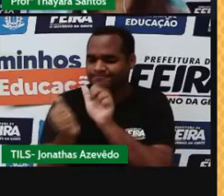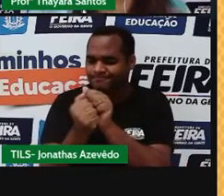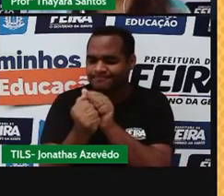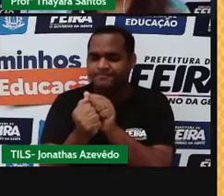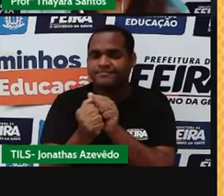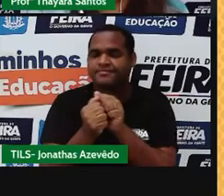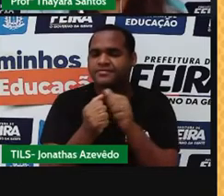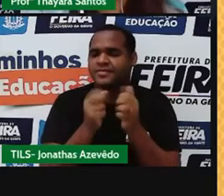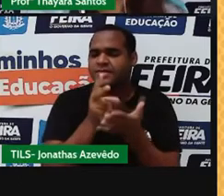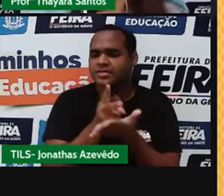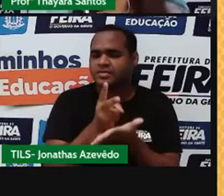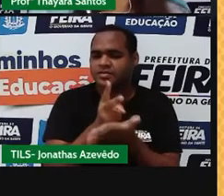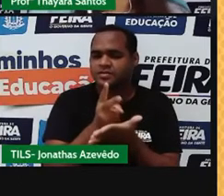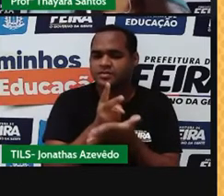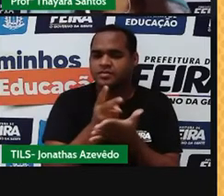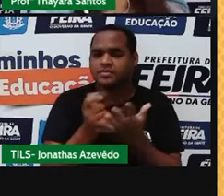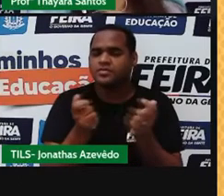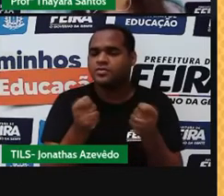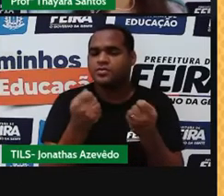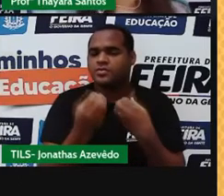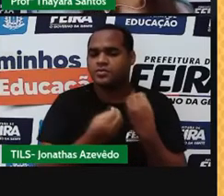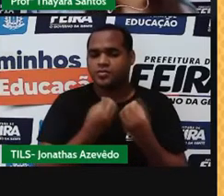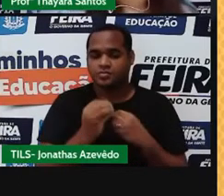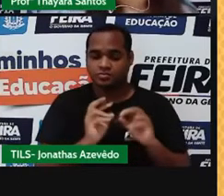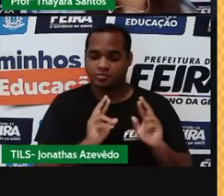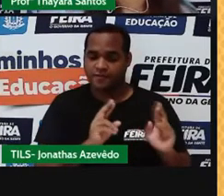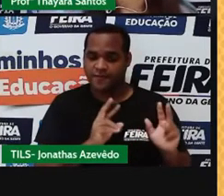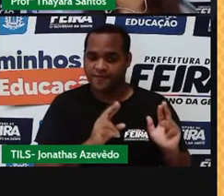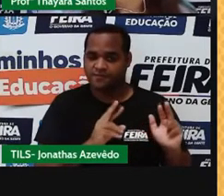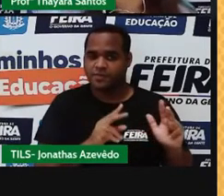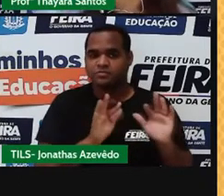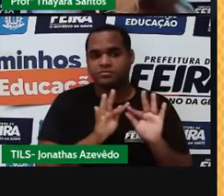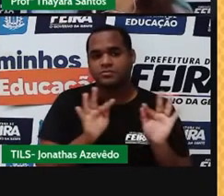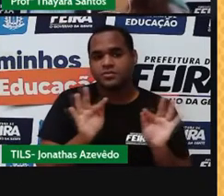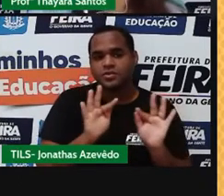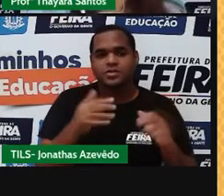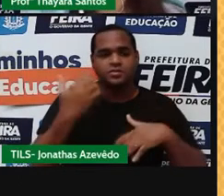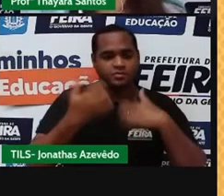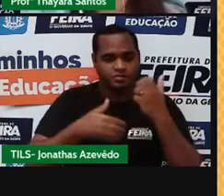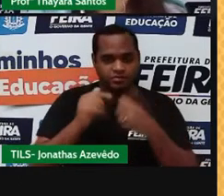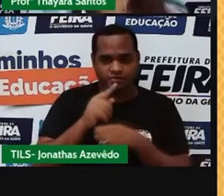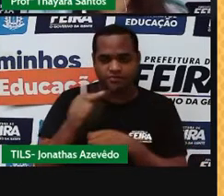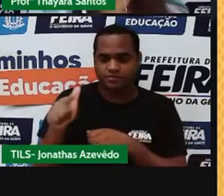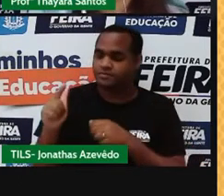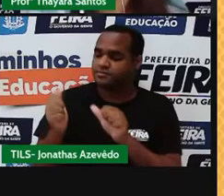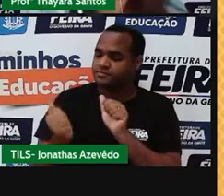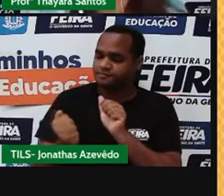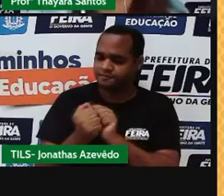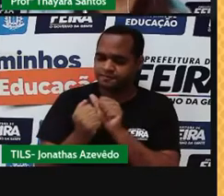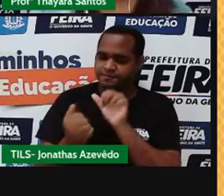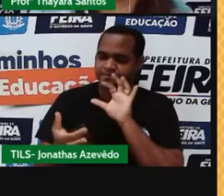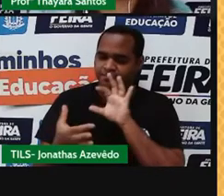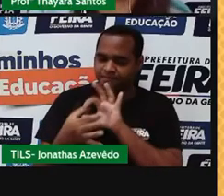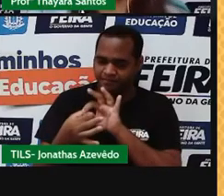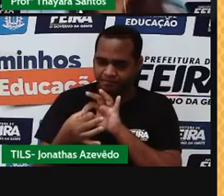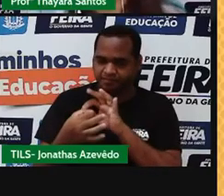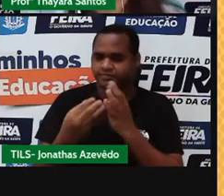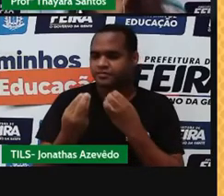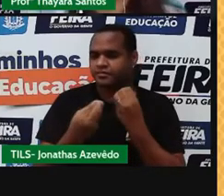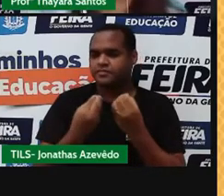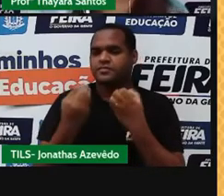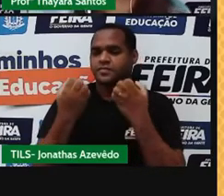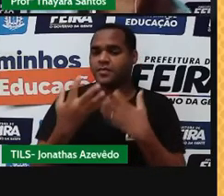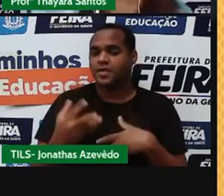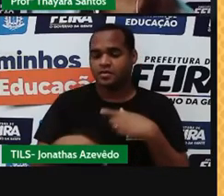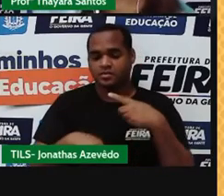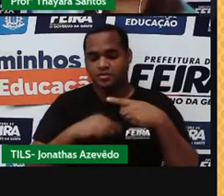constituídas? Então, diferente das substâncias simples, as substâncias compostas, elas são formadas por átomos